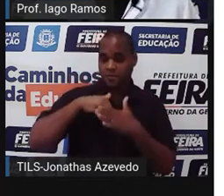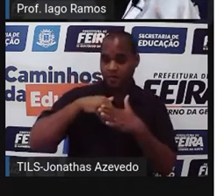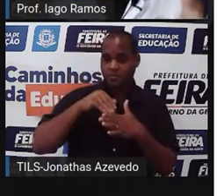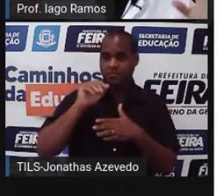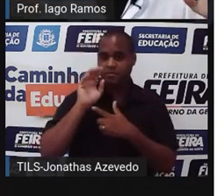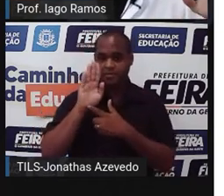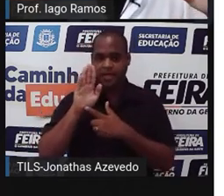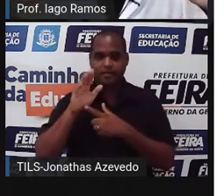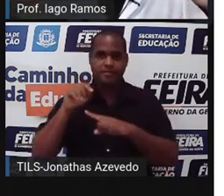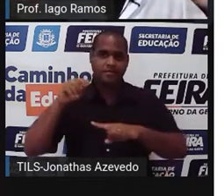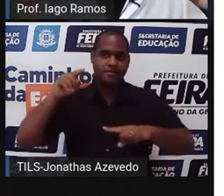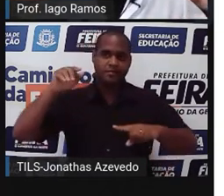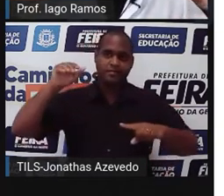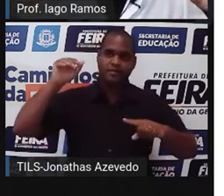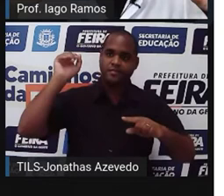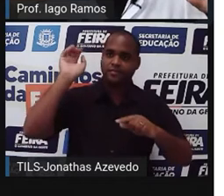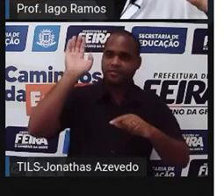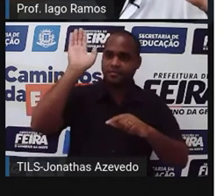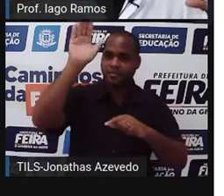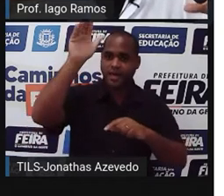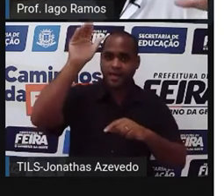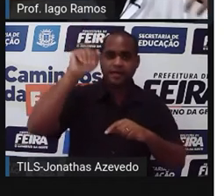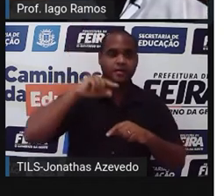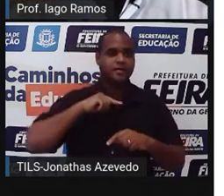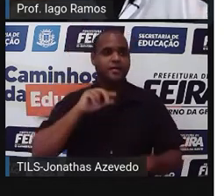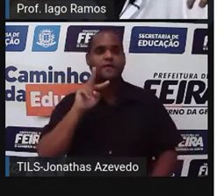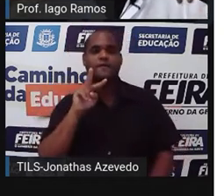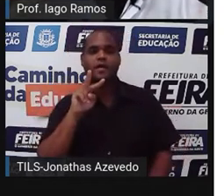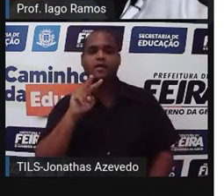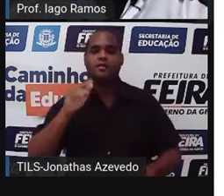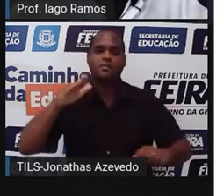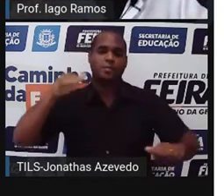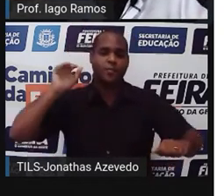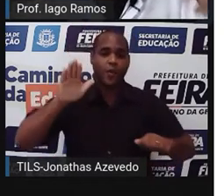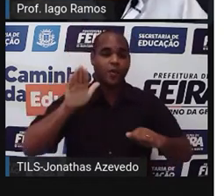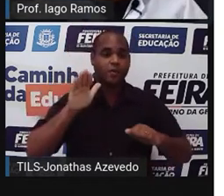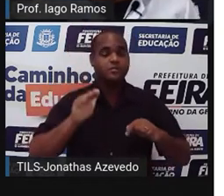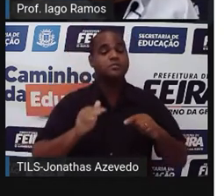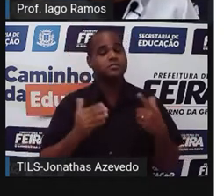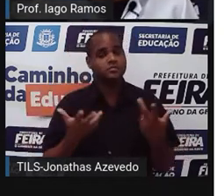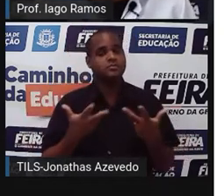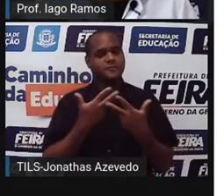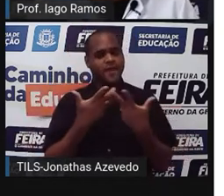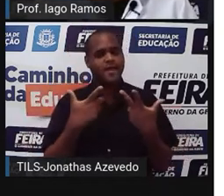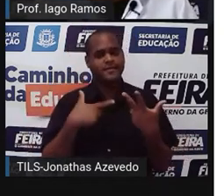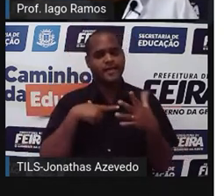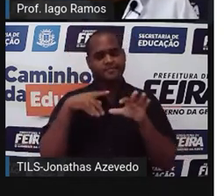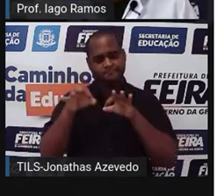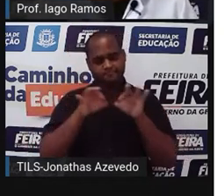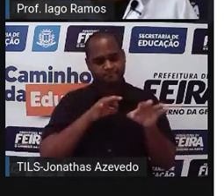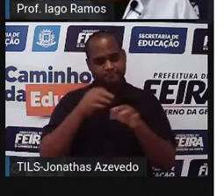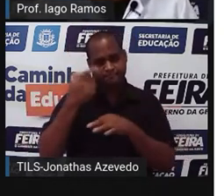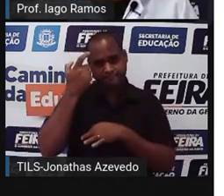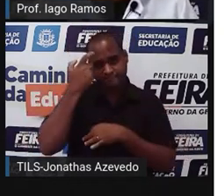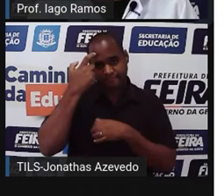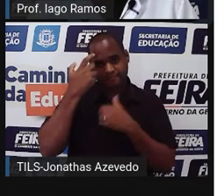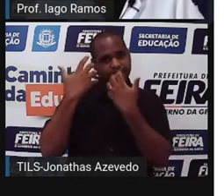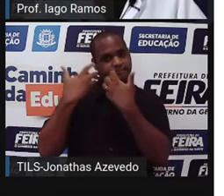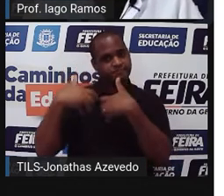e V de vôlei, tá? Então olha só a gente já organizando as ideias aqui, beleza?